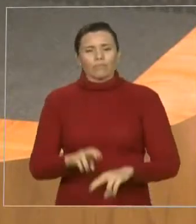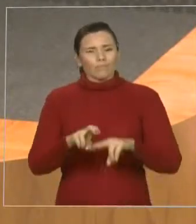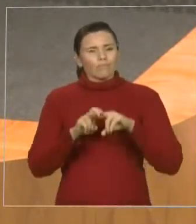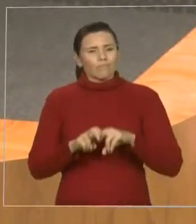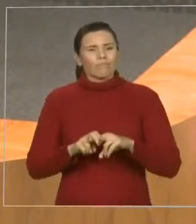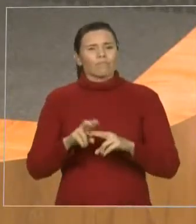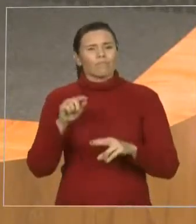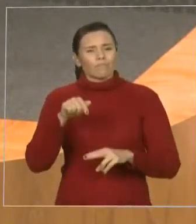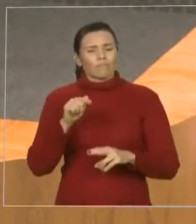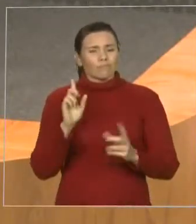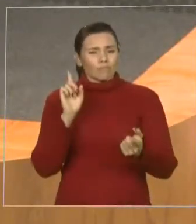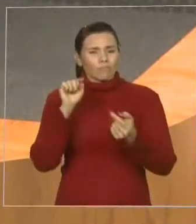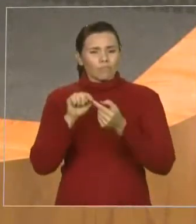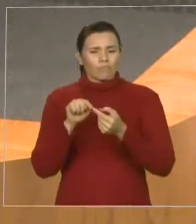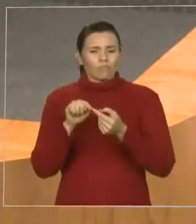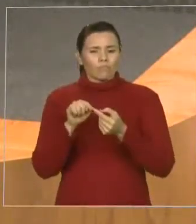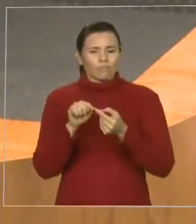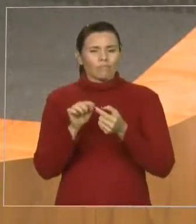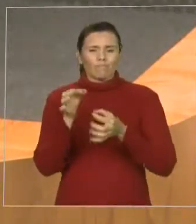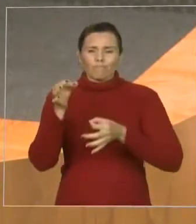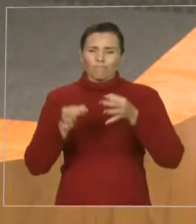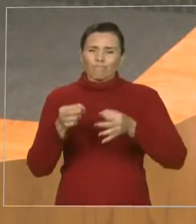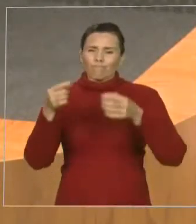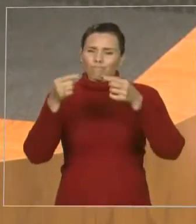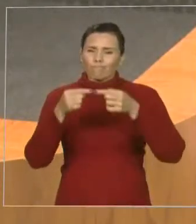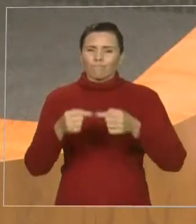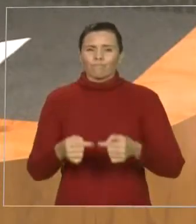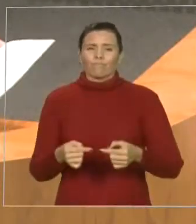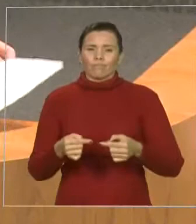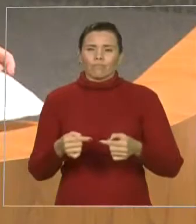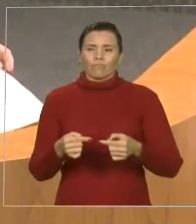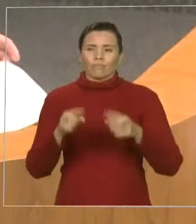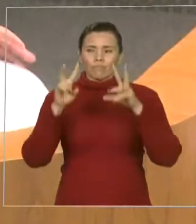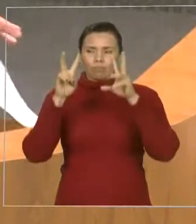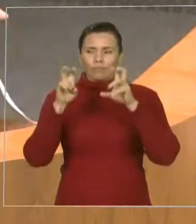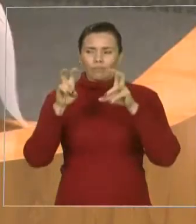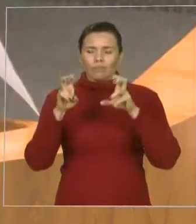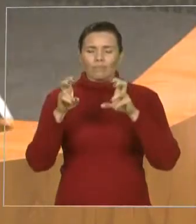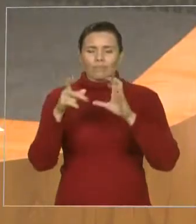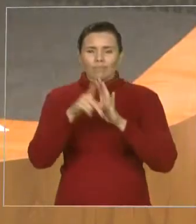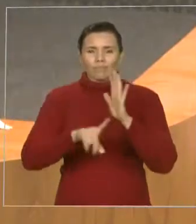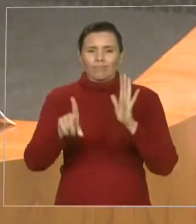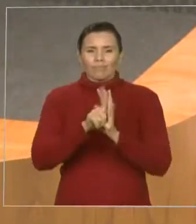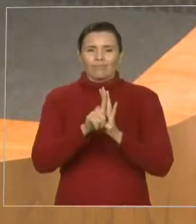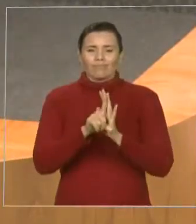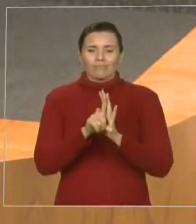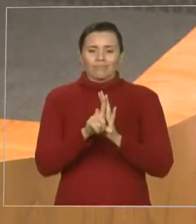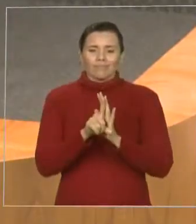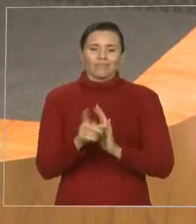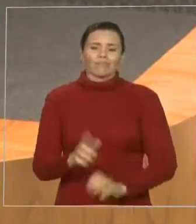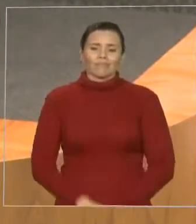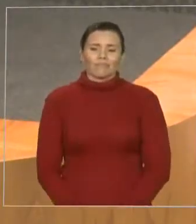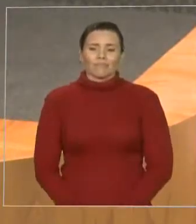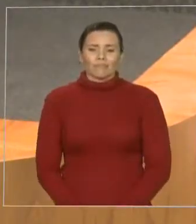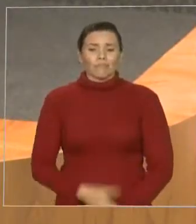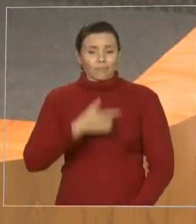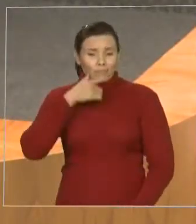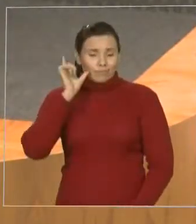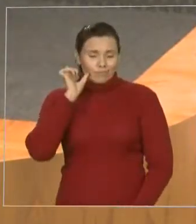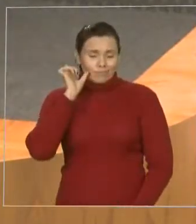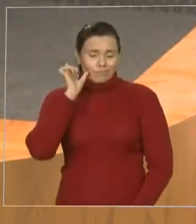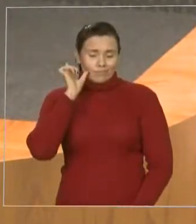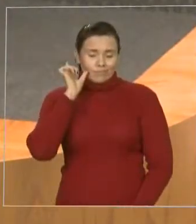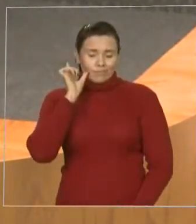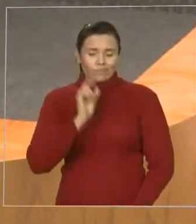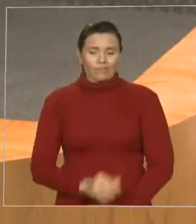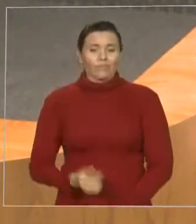atende à pertinência da matéria. Então, nobres parlamentares, ontem, a aprovação